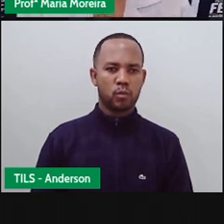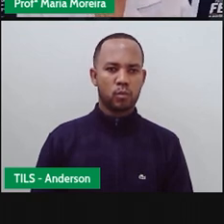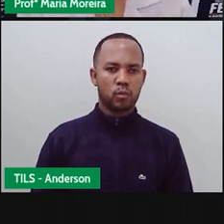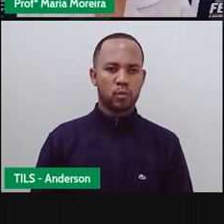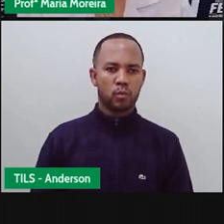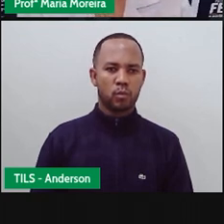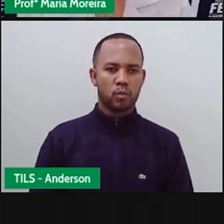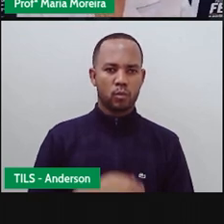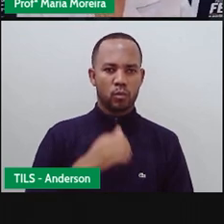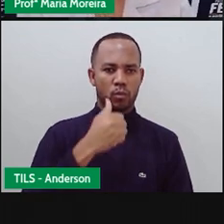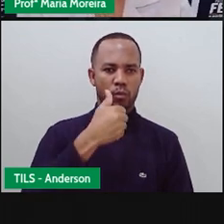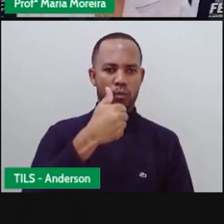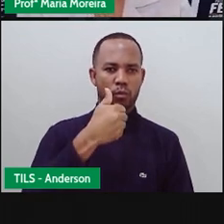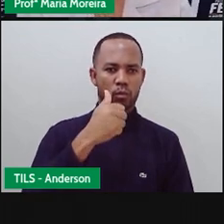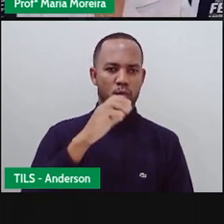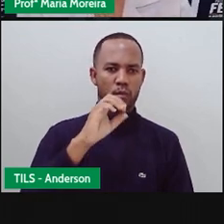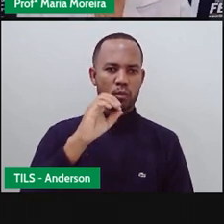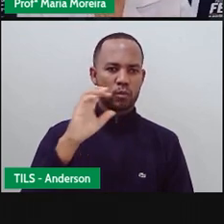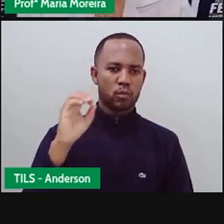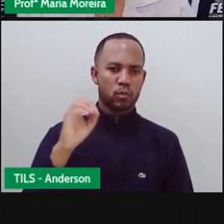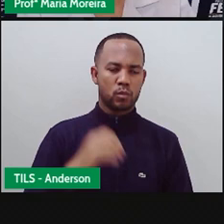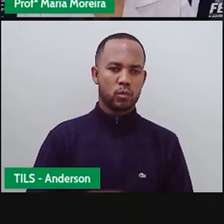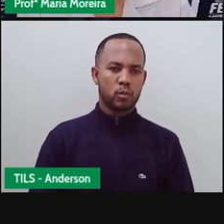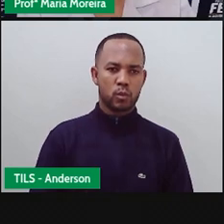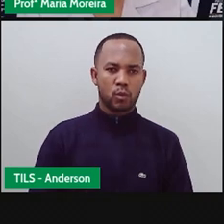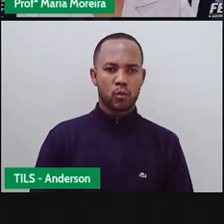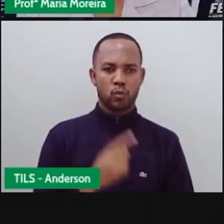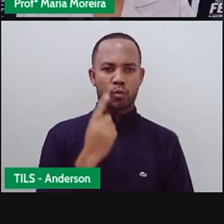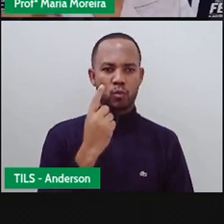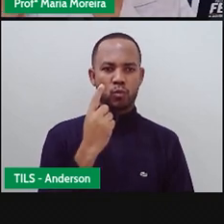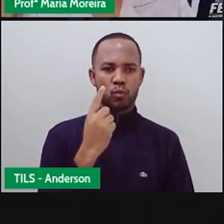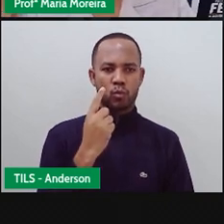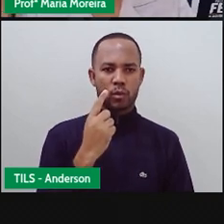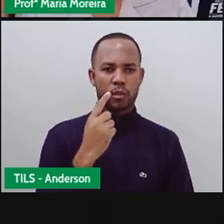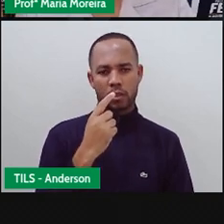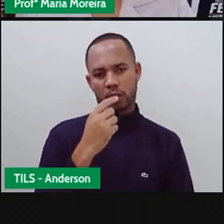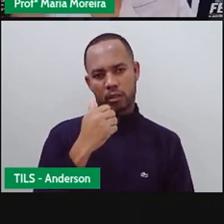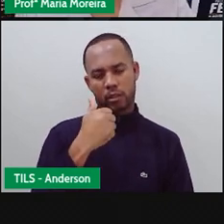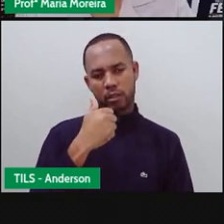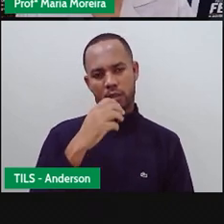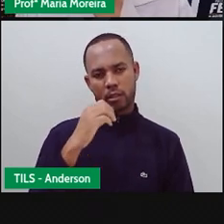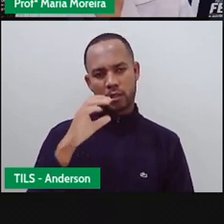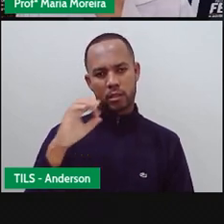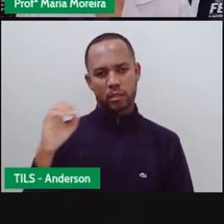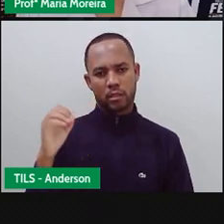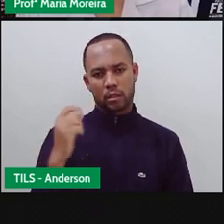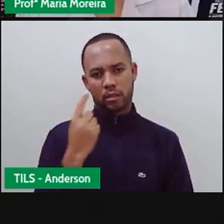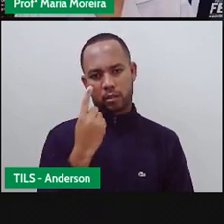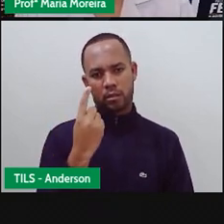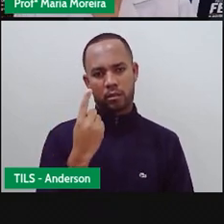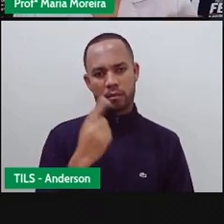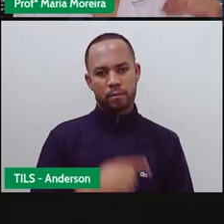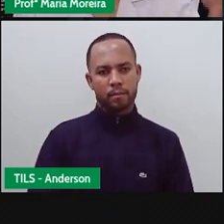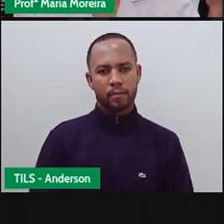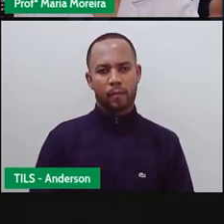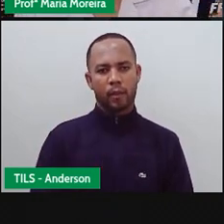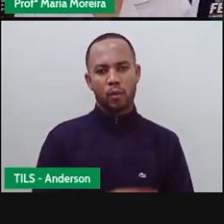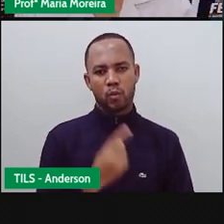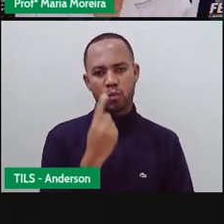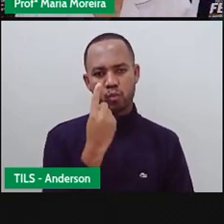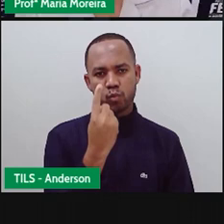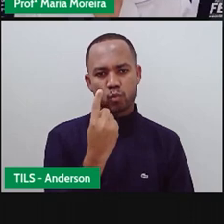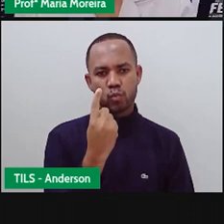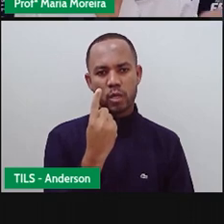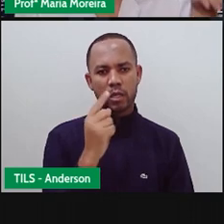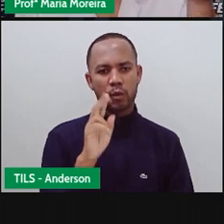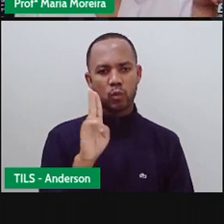100 E uma centena, né? A gente sabe que uma centena equivalem a 100 E uma unidade de milhar